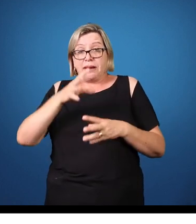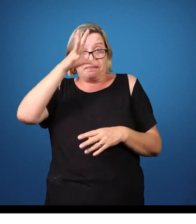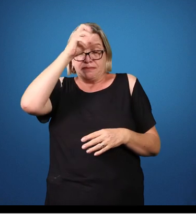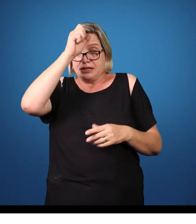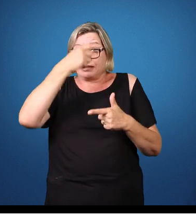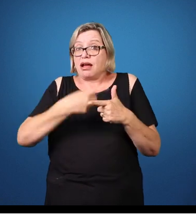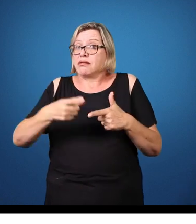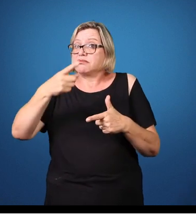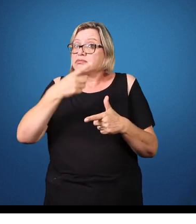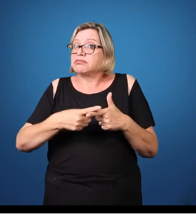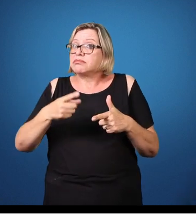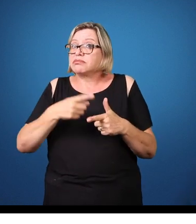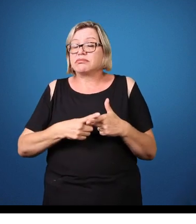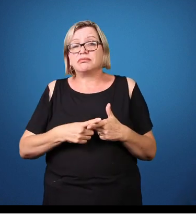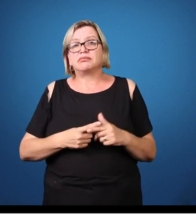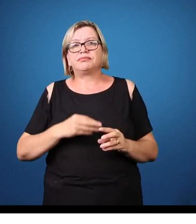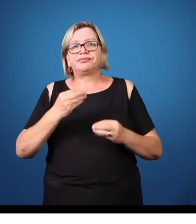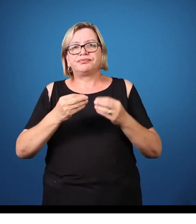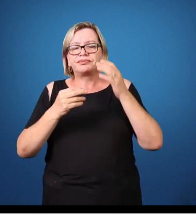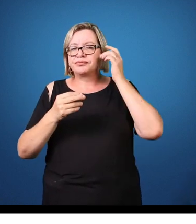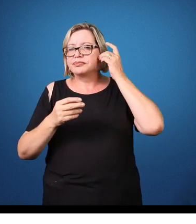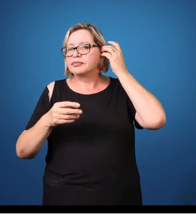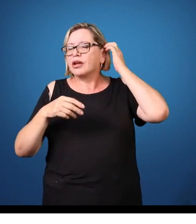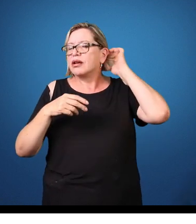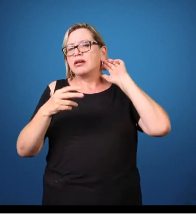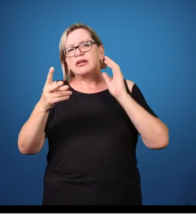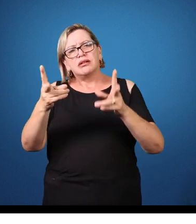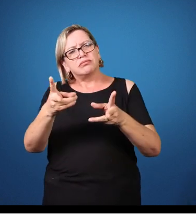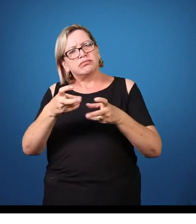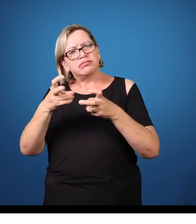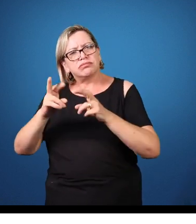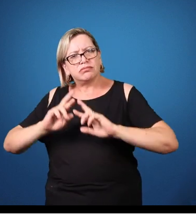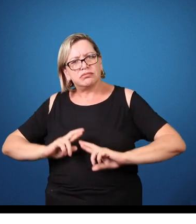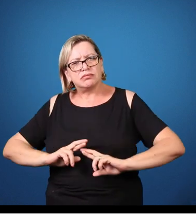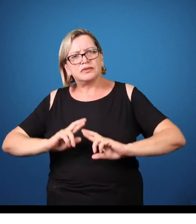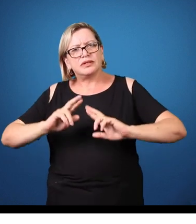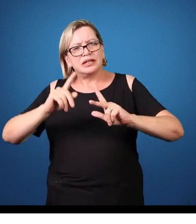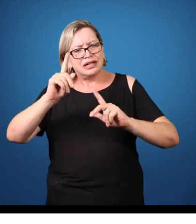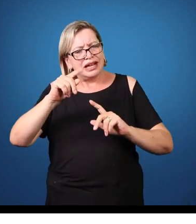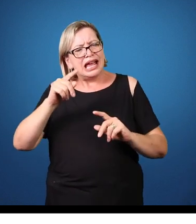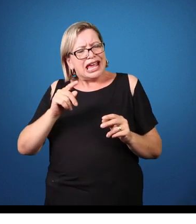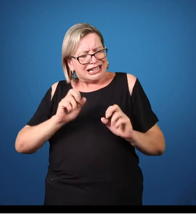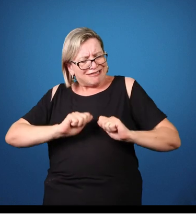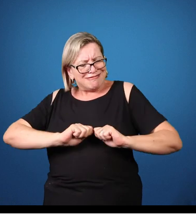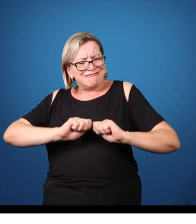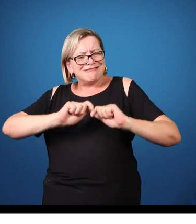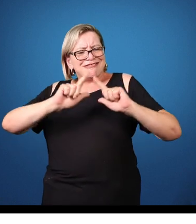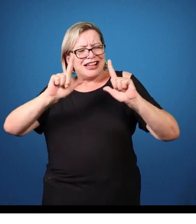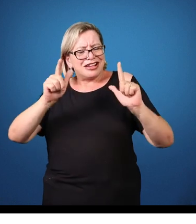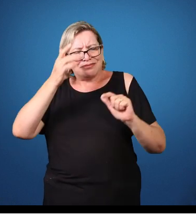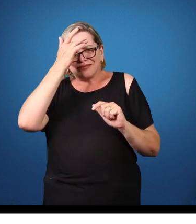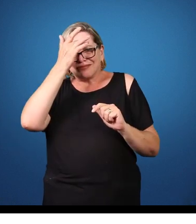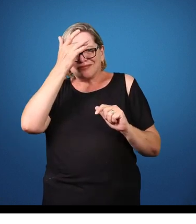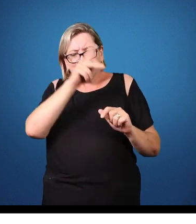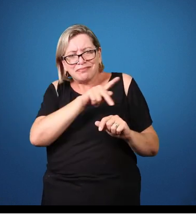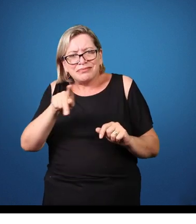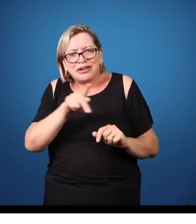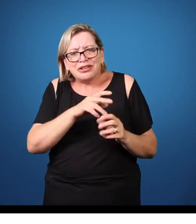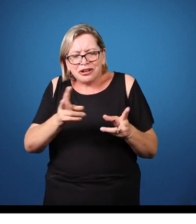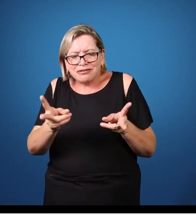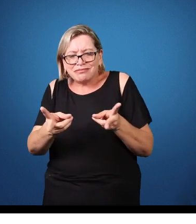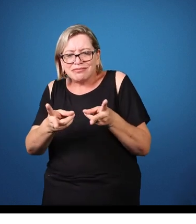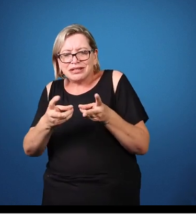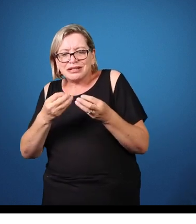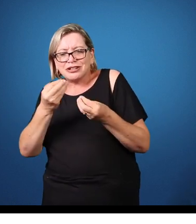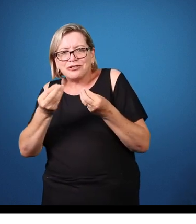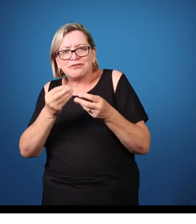caminho, inclusive, para o educador saber, olha, como que eu faço isso, né? Não trato uma depressão na escola, mas